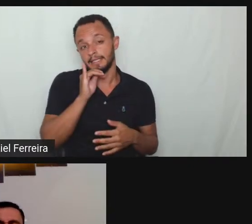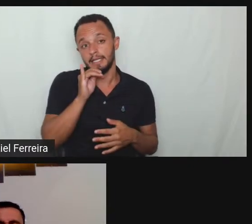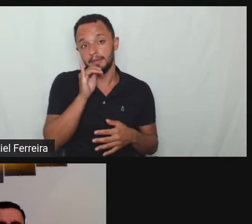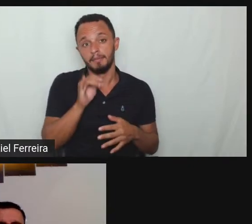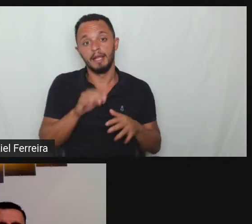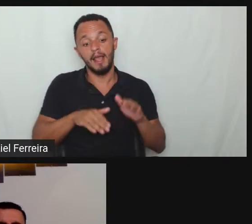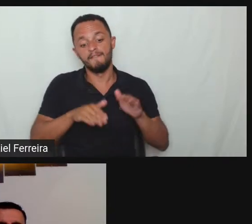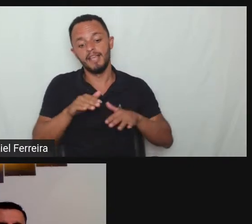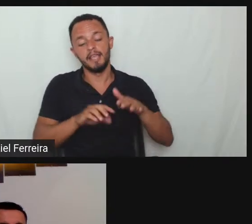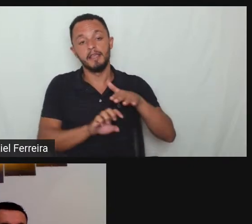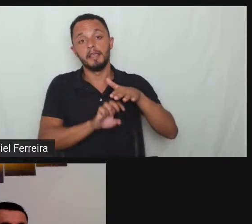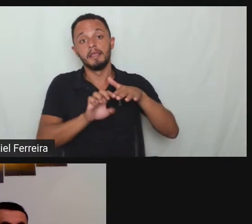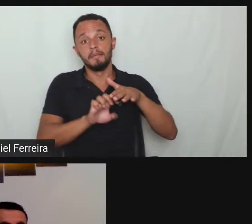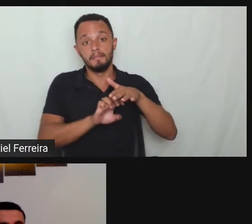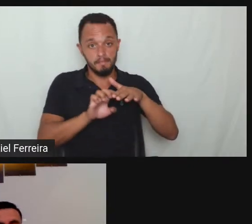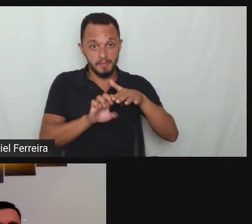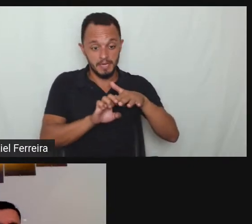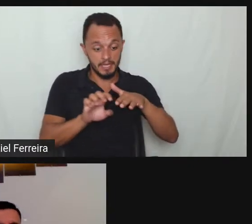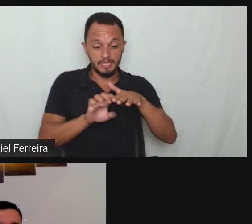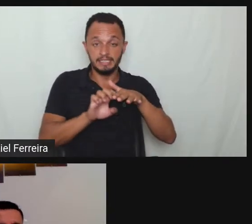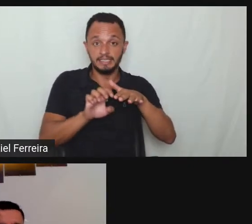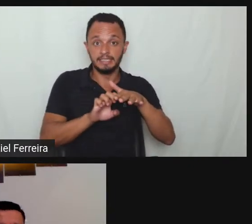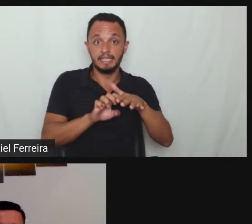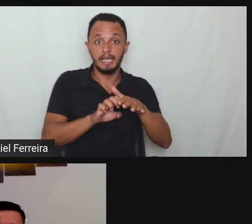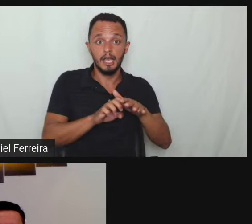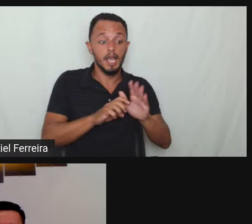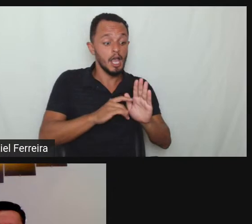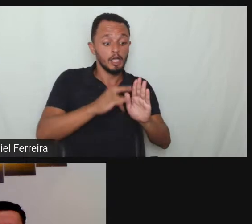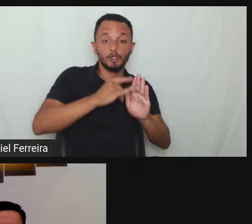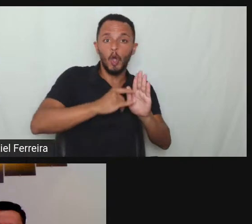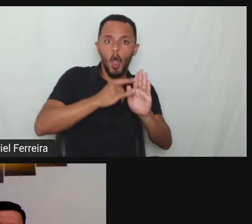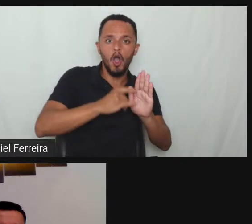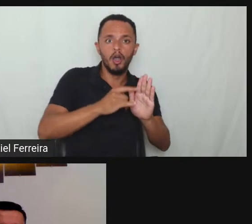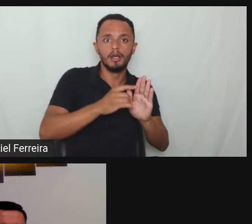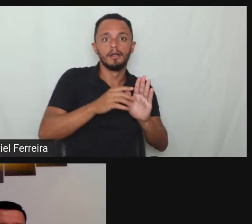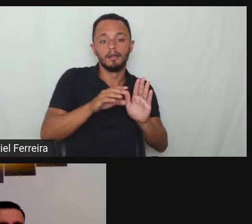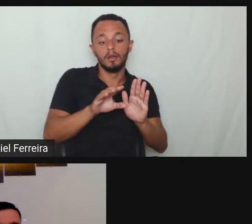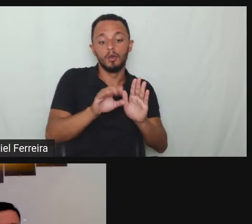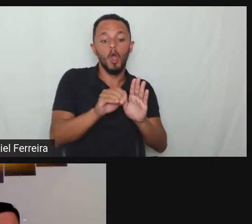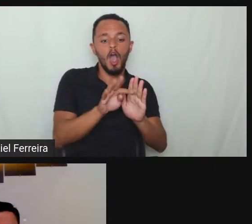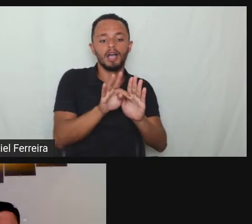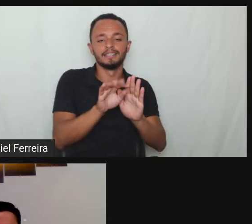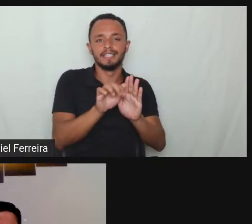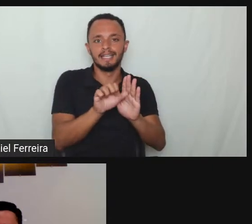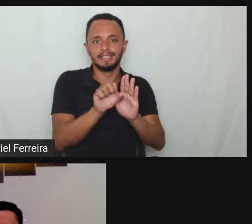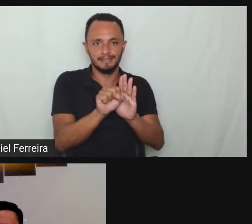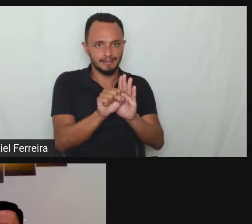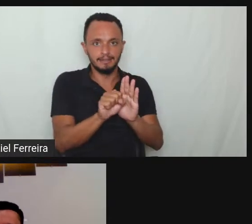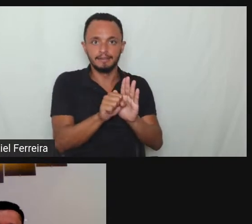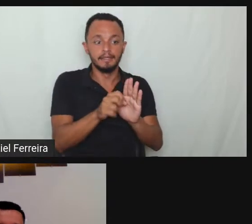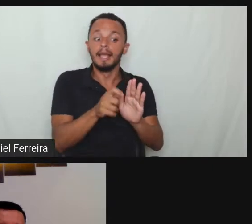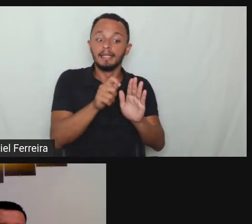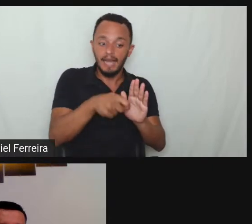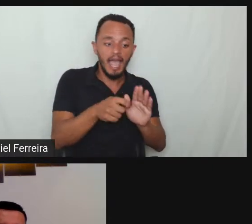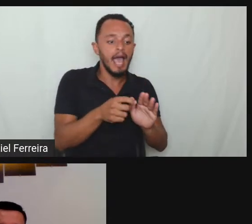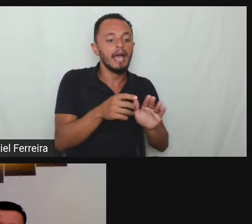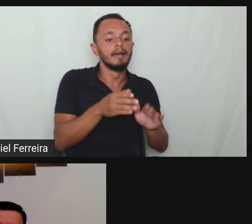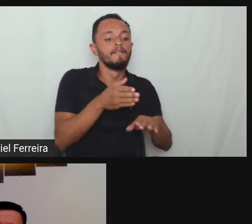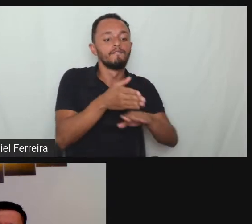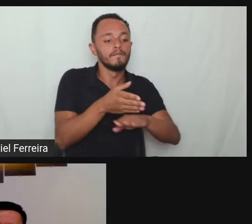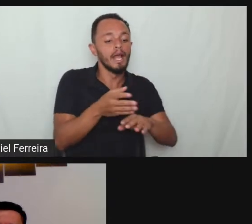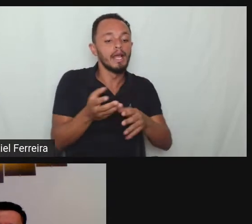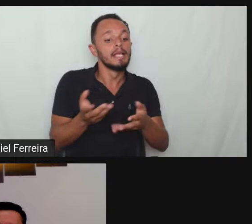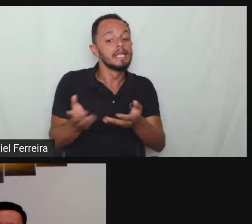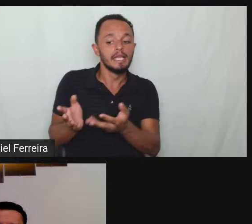cotas ela teve essa contratação prévia mas há essa disparidade como o doutor bem eleitou aí o caminho a buscar é